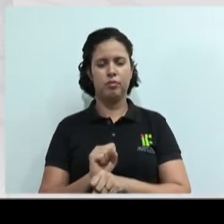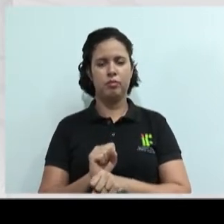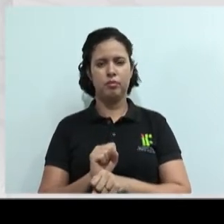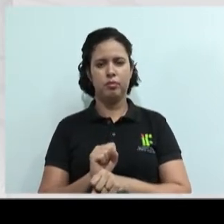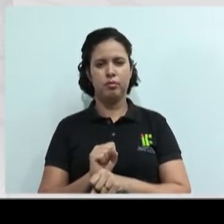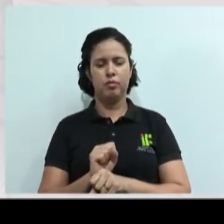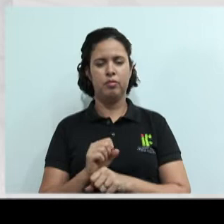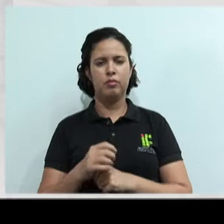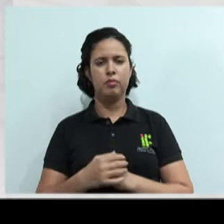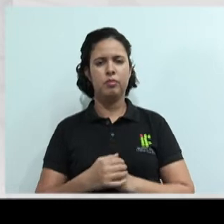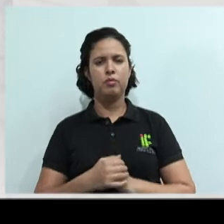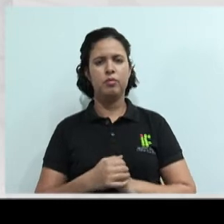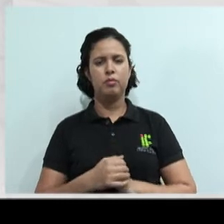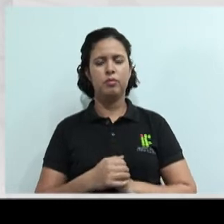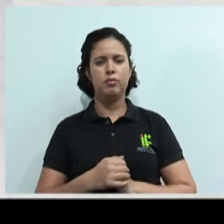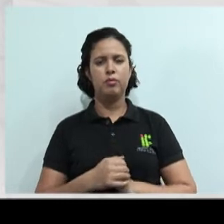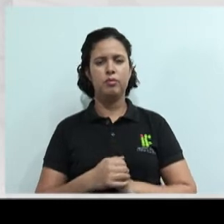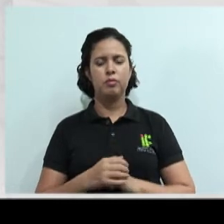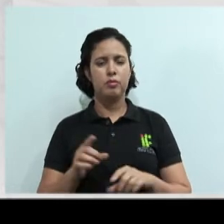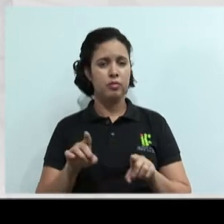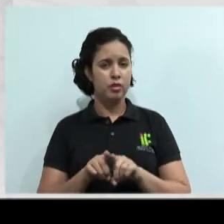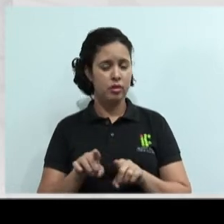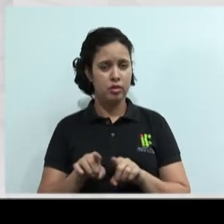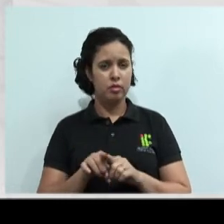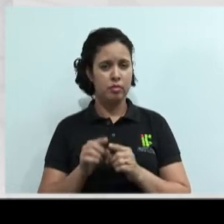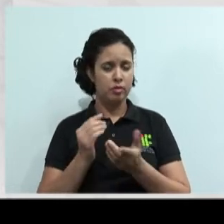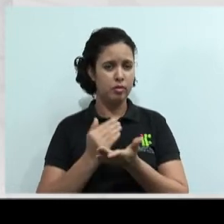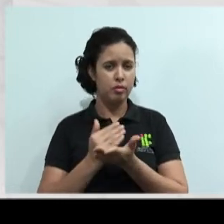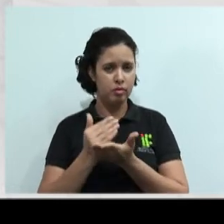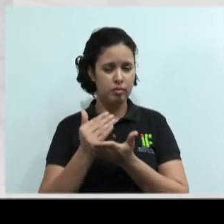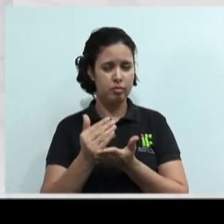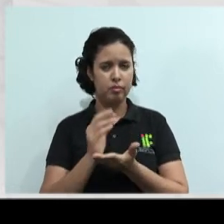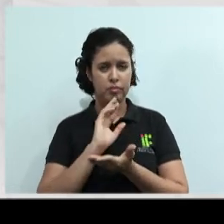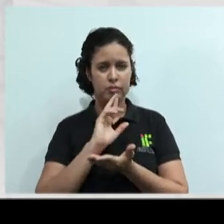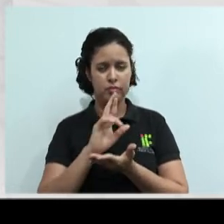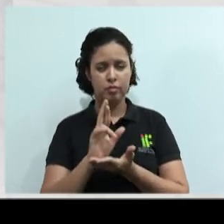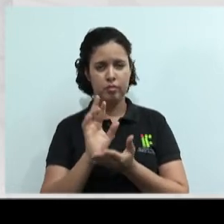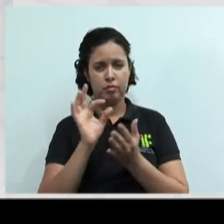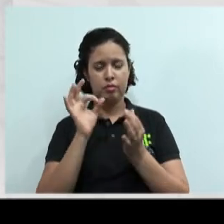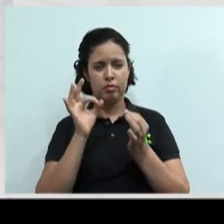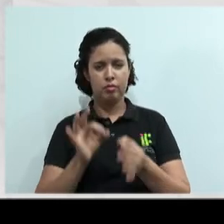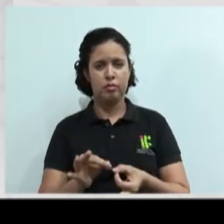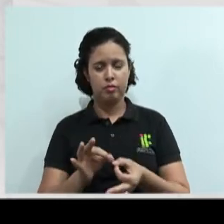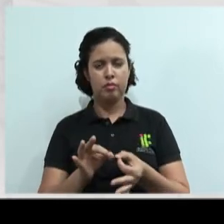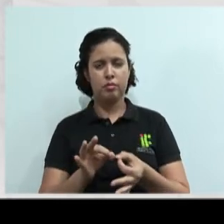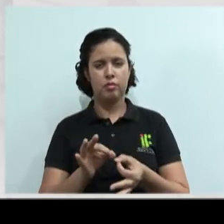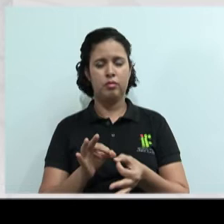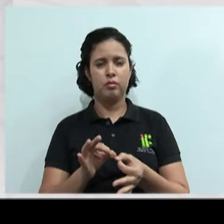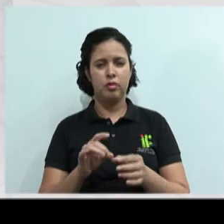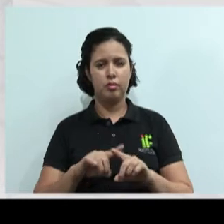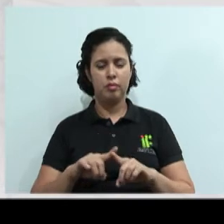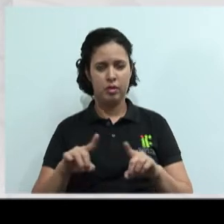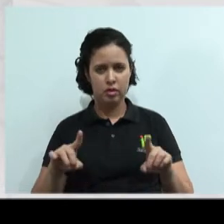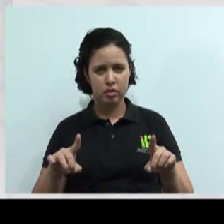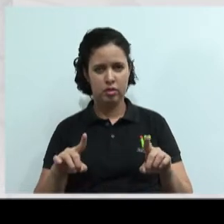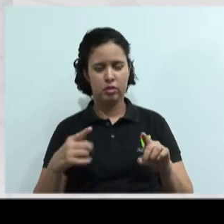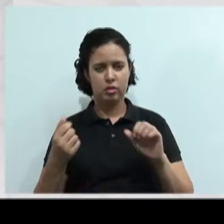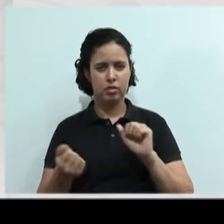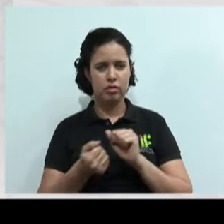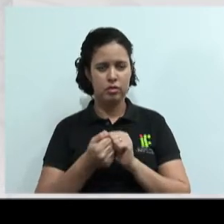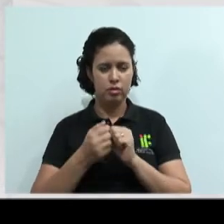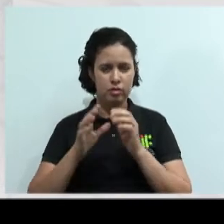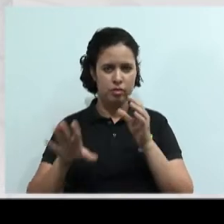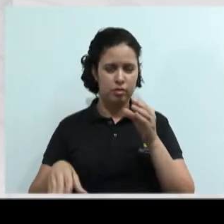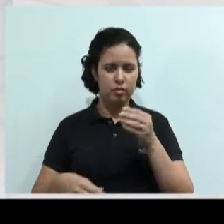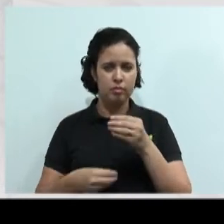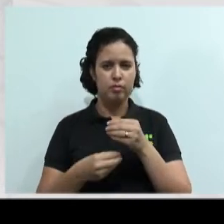essa negociação. Faça uma abordagem em termos de resultados concretos e racionais, mas não deixe de lado a questão da